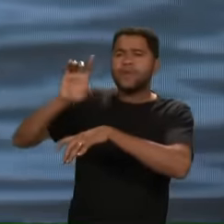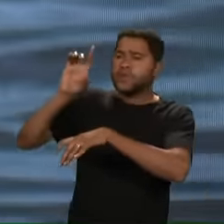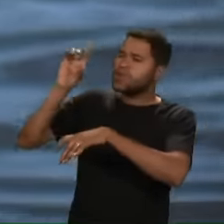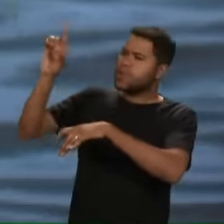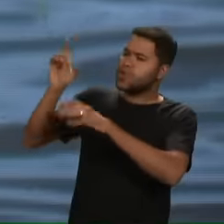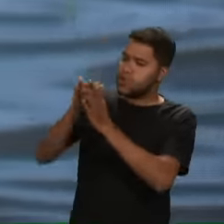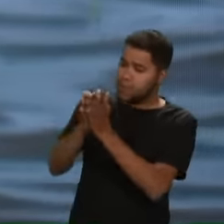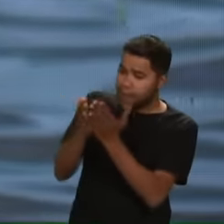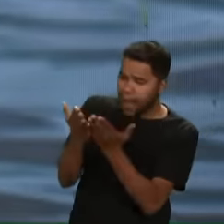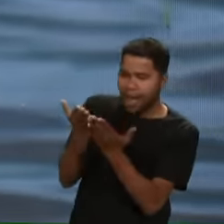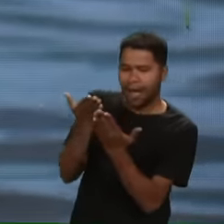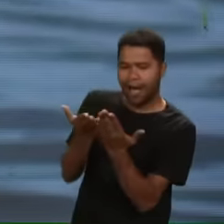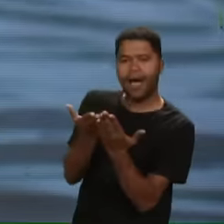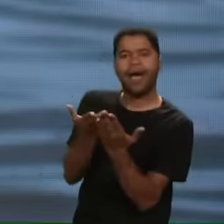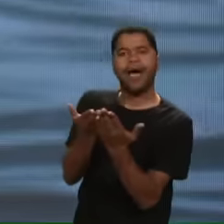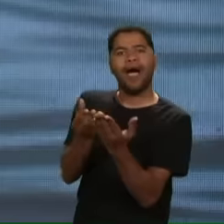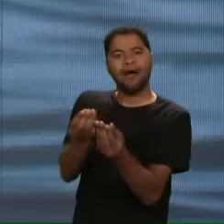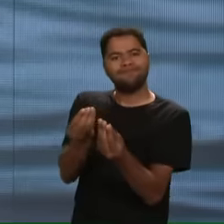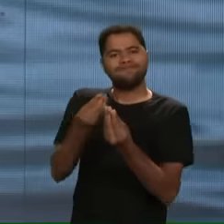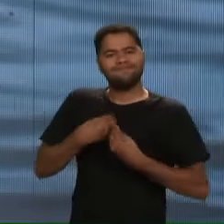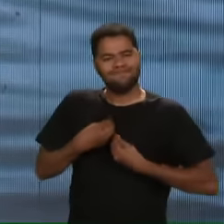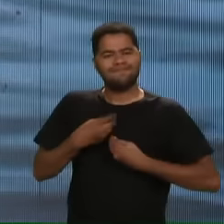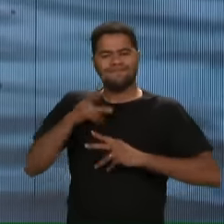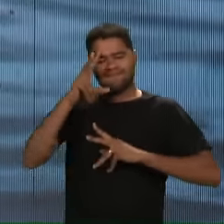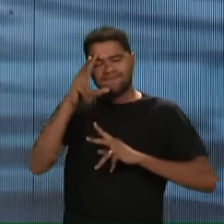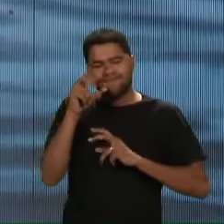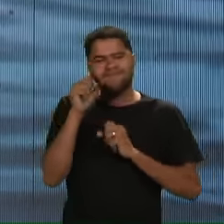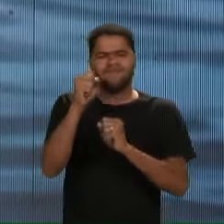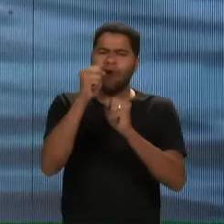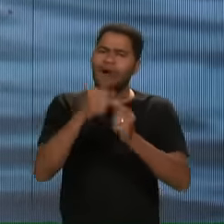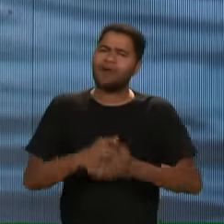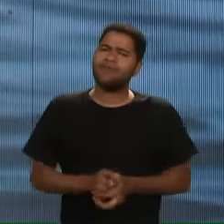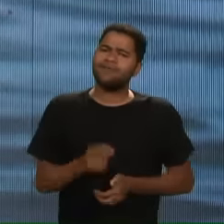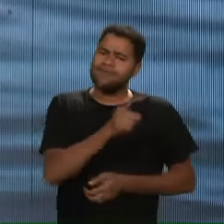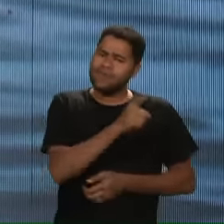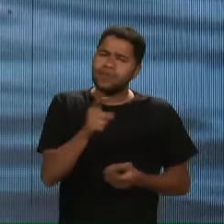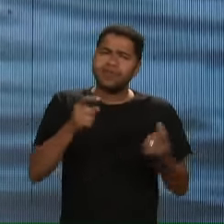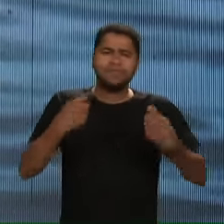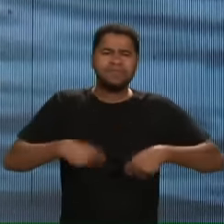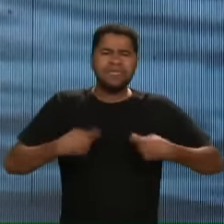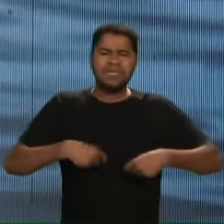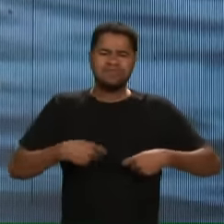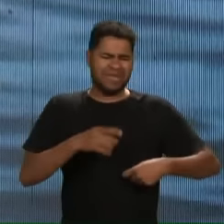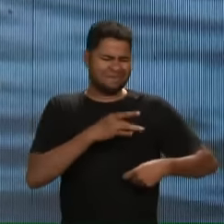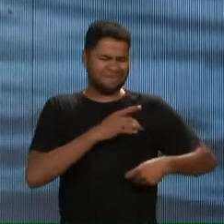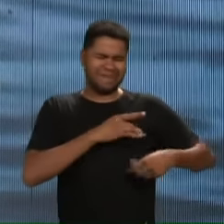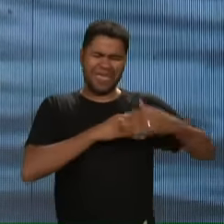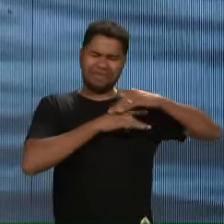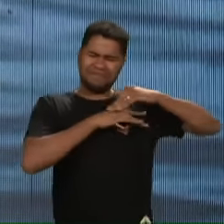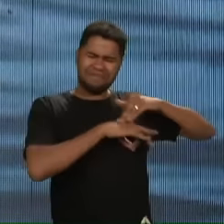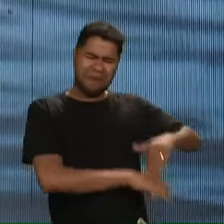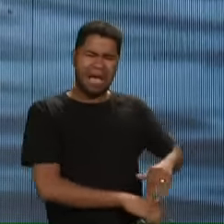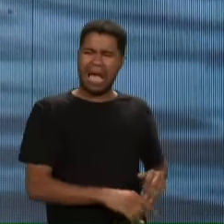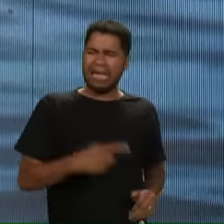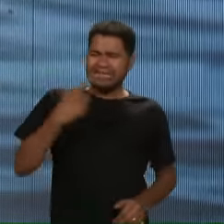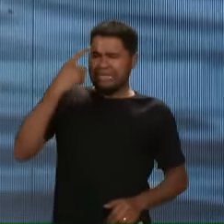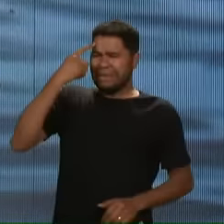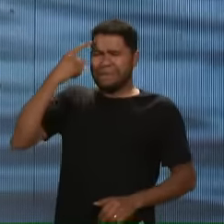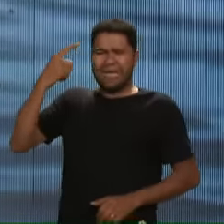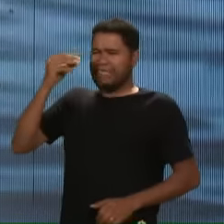Na palavra Do Senhor Você tem que Libertar-se Do medo Da rejeição